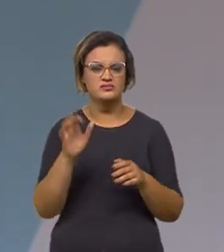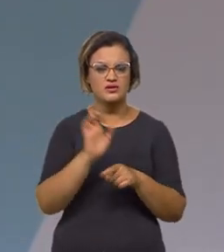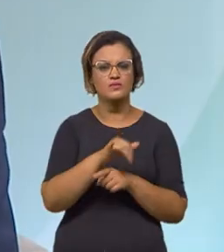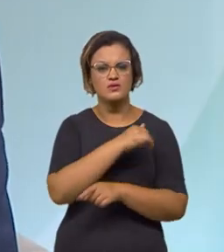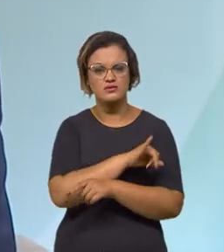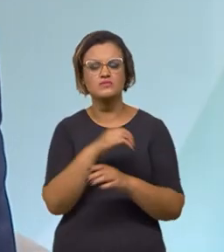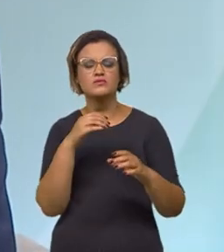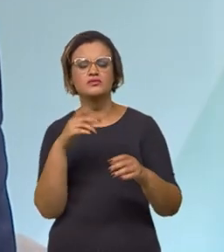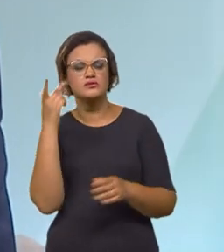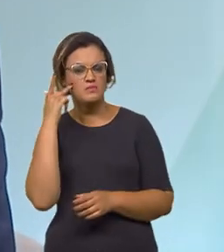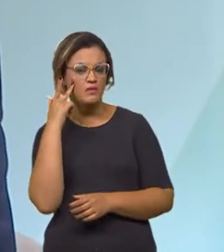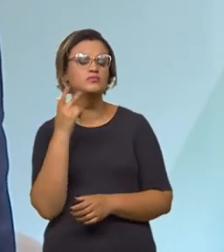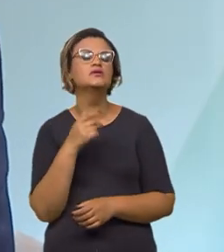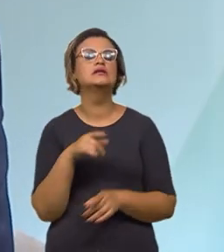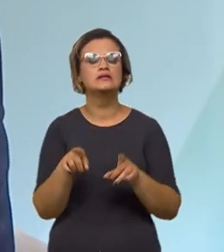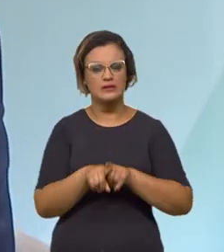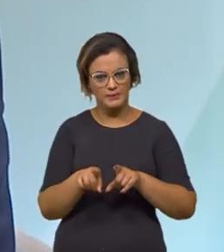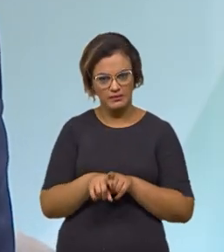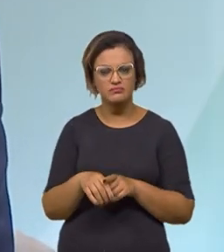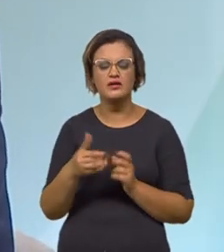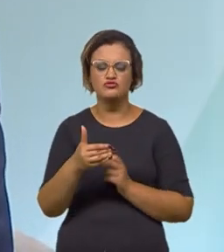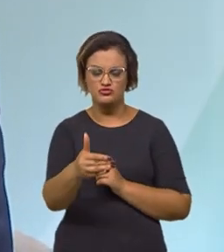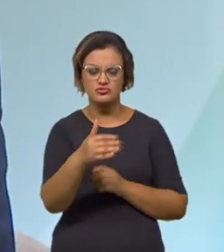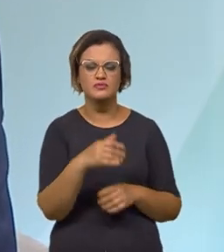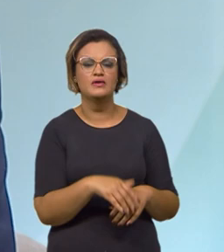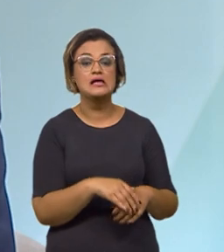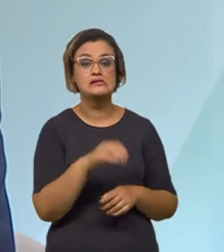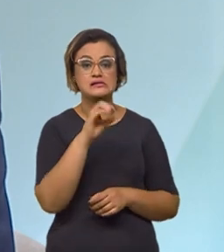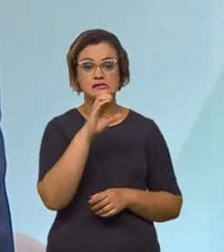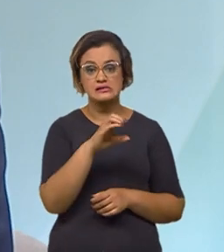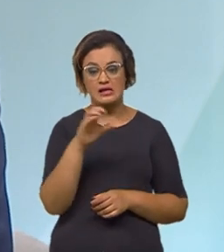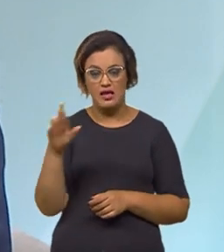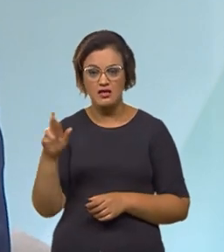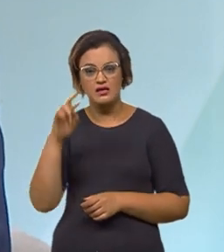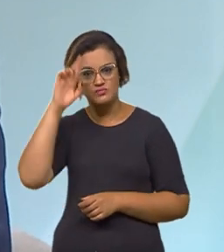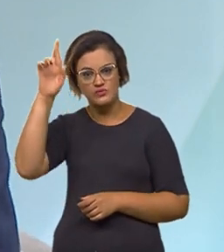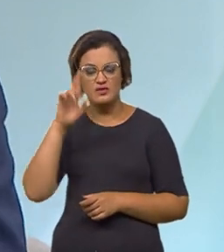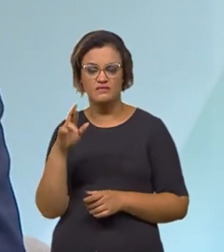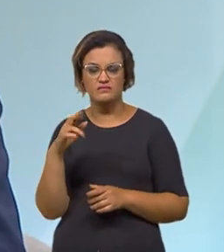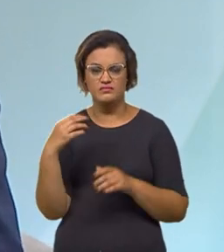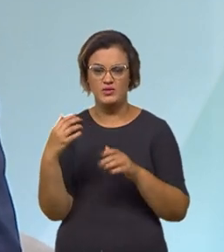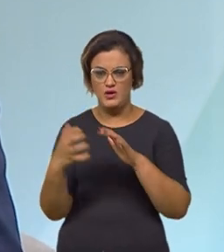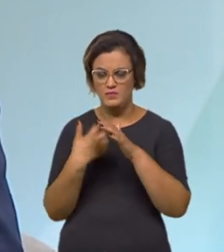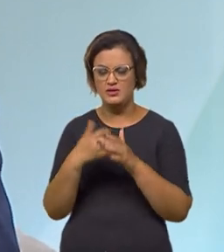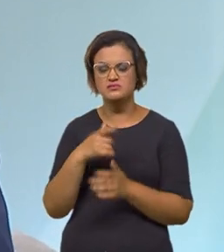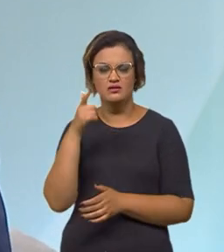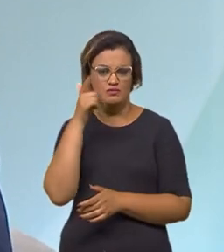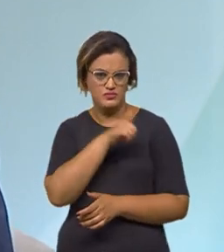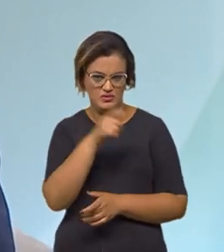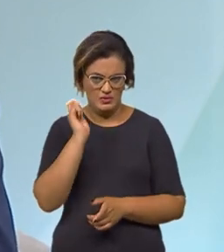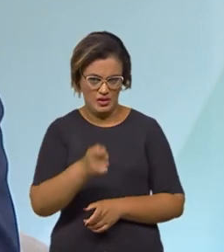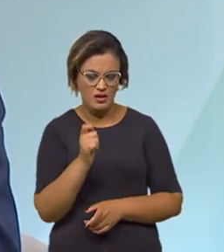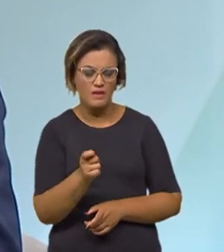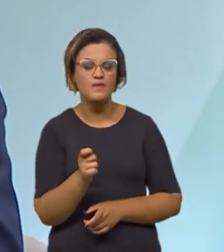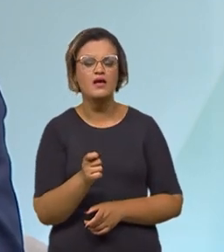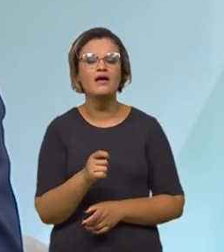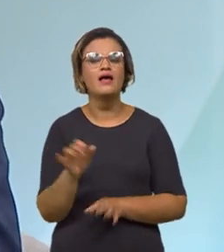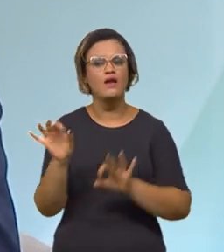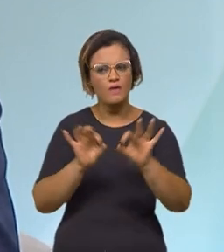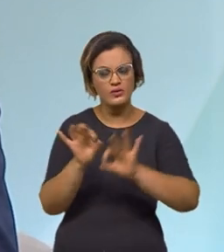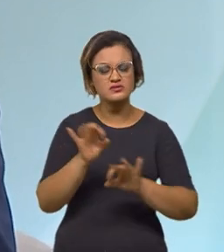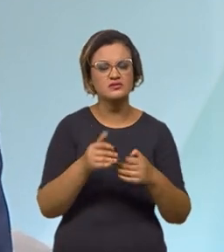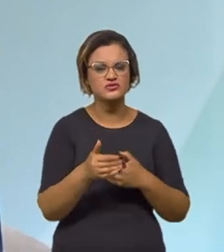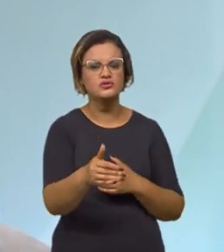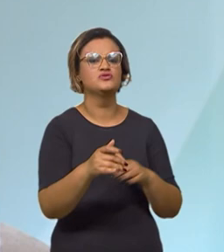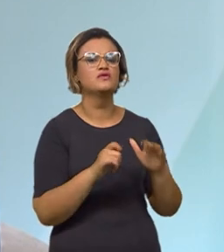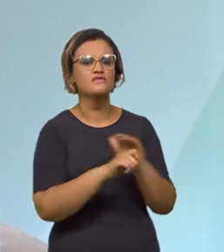Também. Já agora, já nos primeiros anos de concessão, a CCR, que é a nova concessionária, vai, então, manter, então, essa agenda